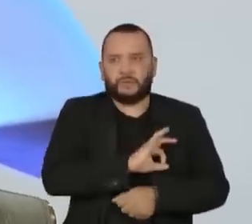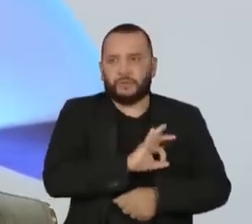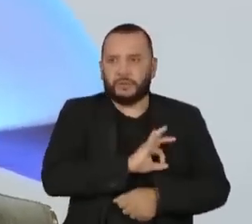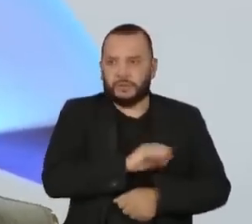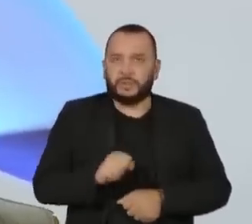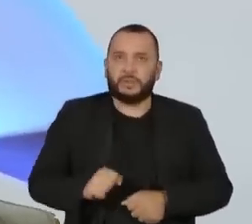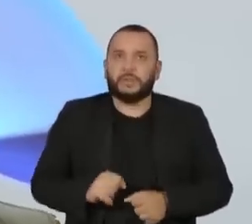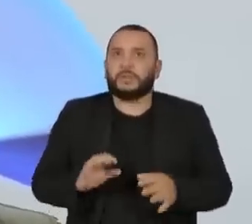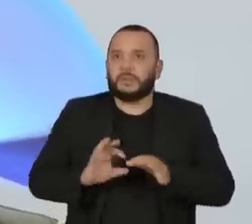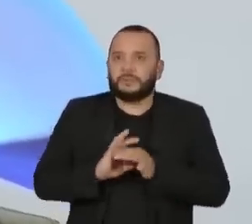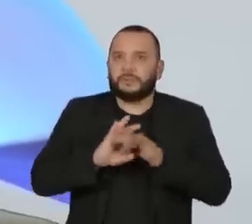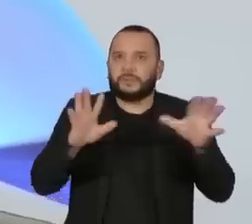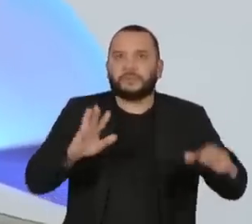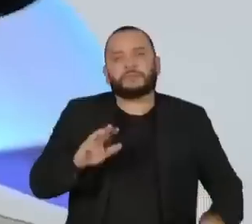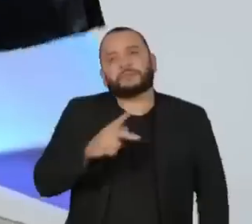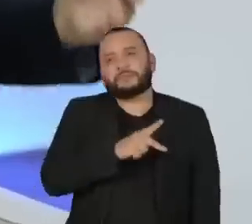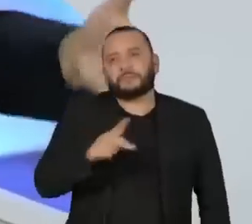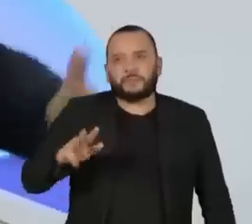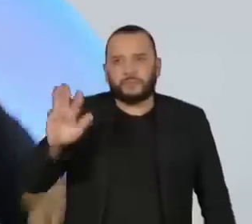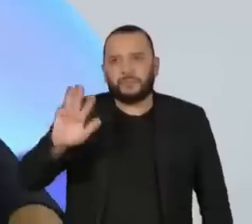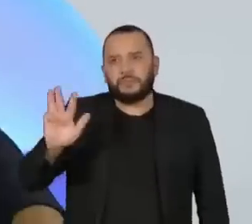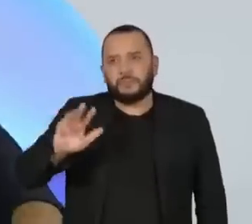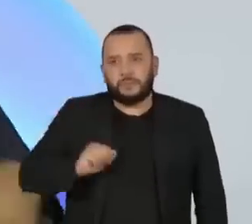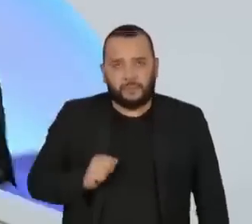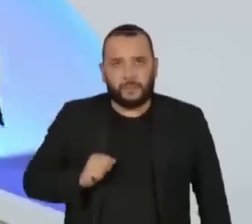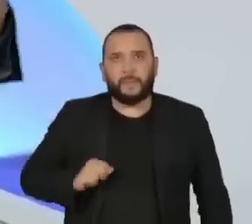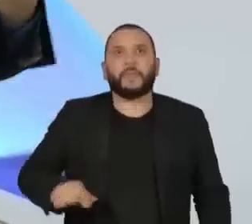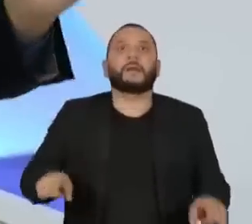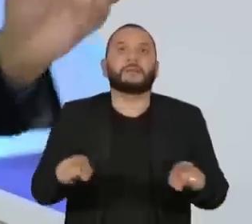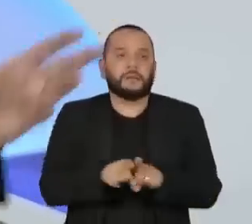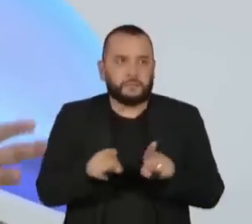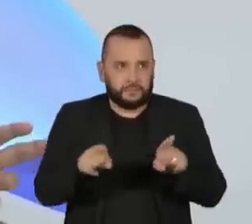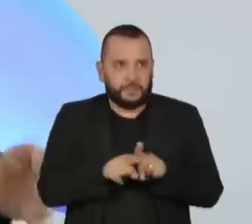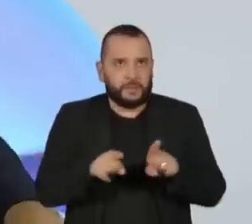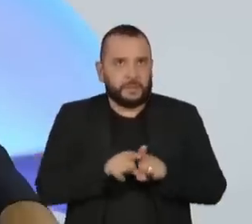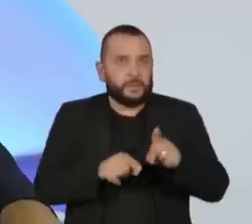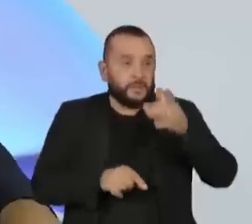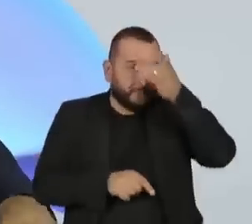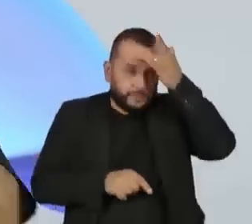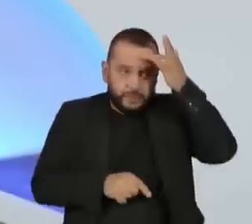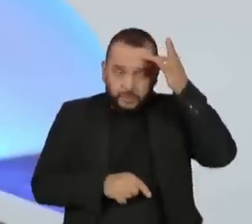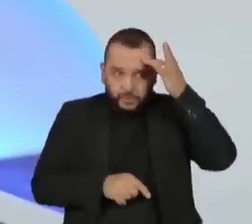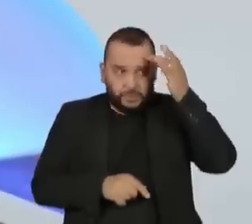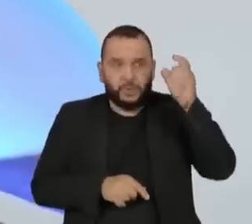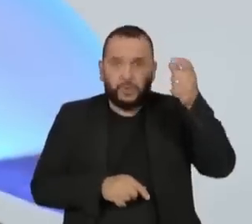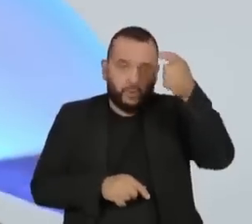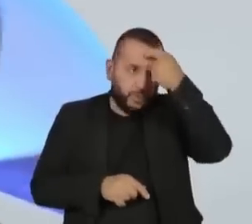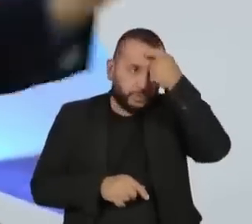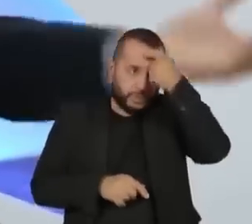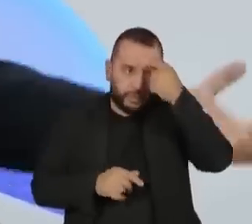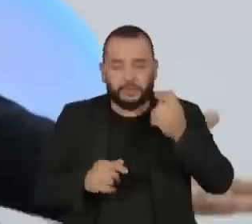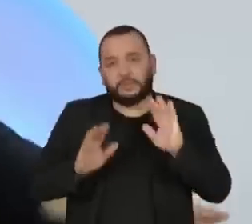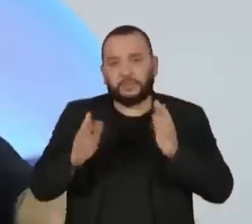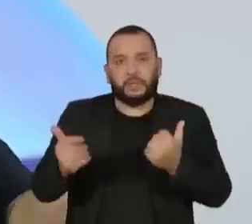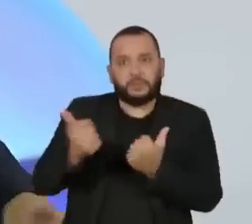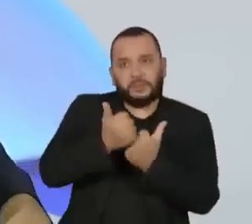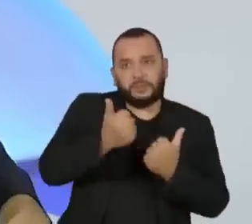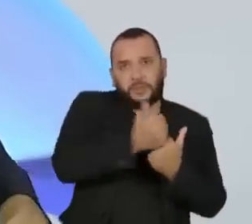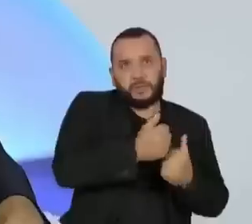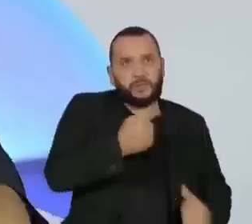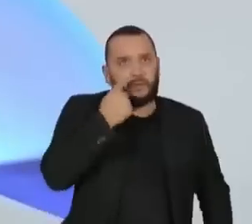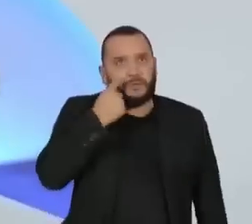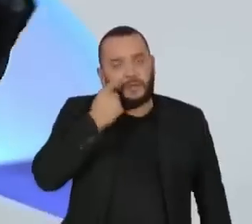autorização do presidente Lula e com a quiescência daqueles que fazem parte da transição, eu ouvi associações,